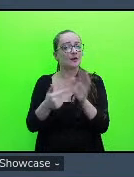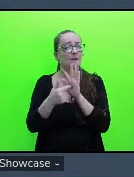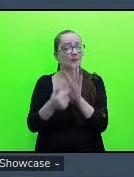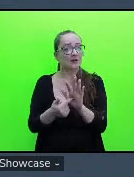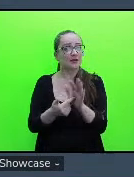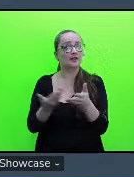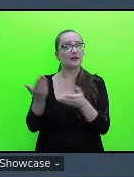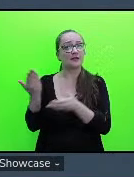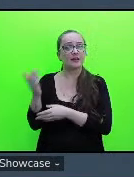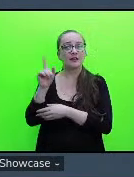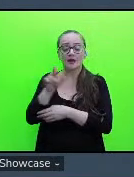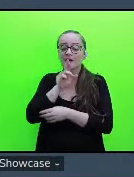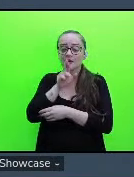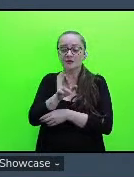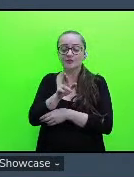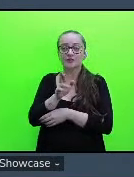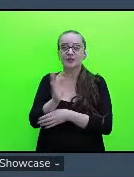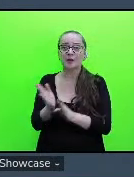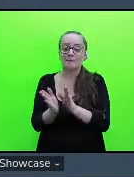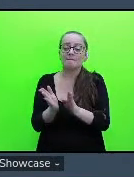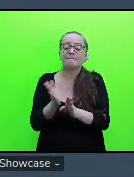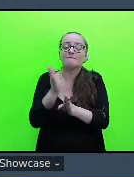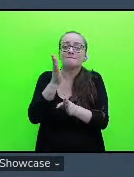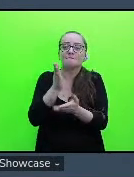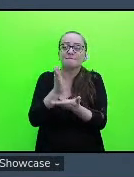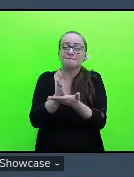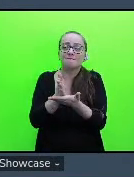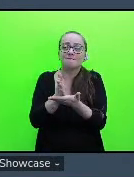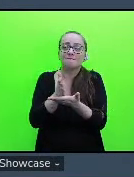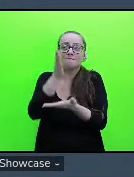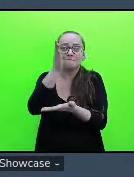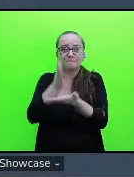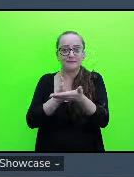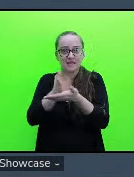resultado parcial não é um resultado